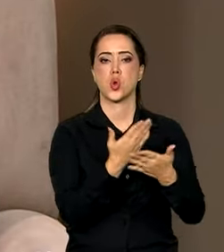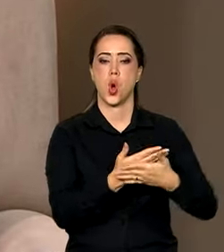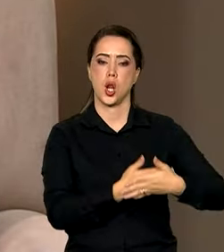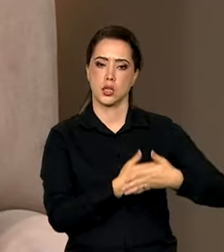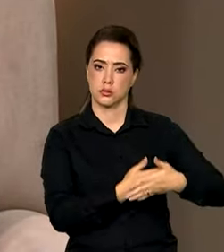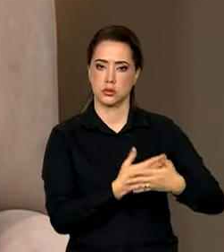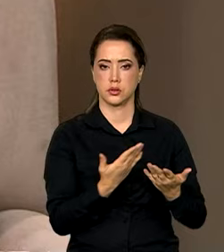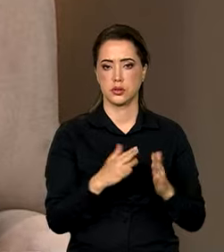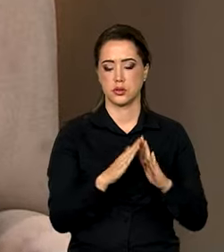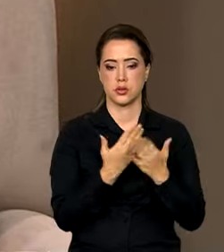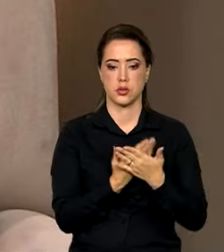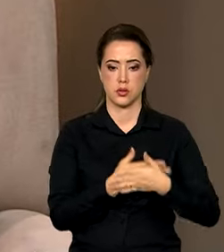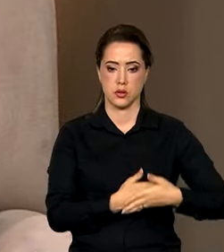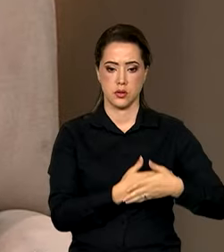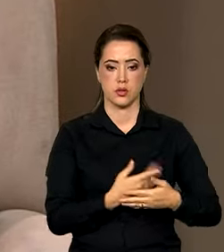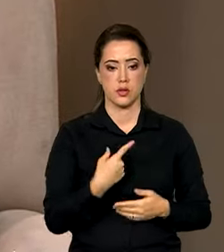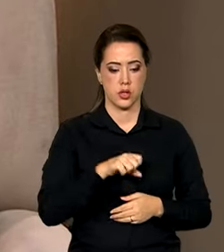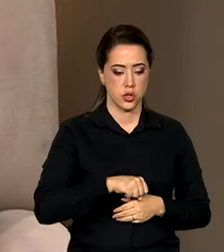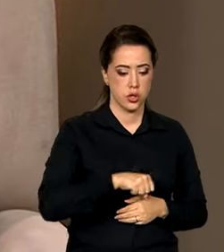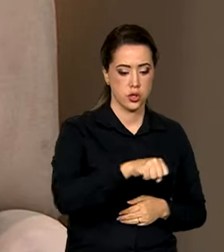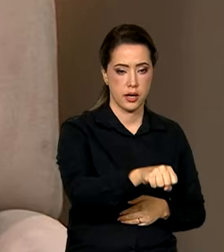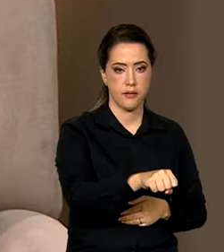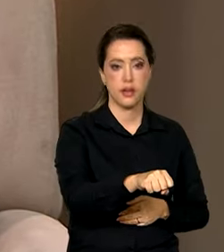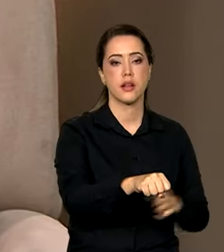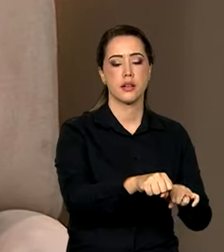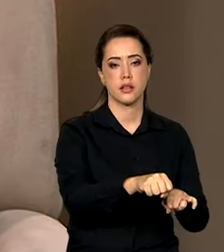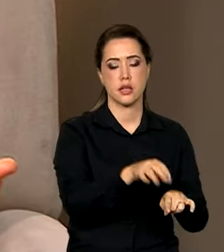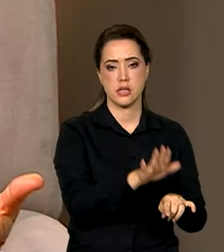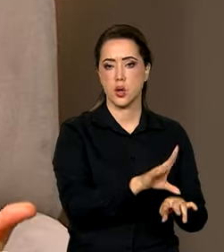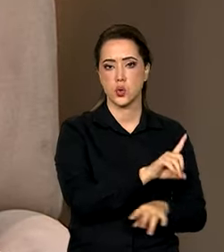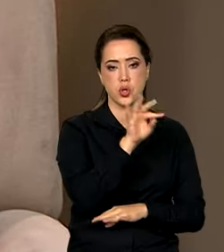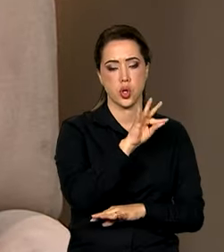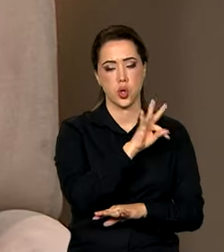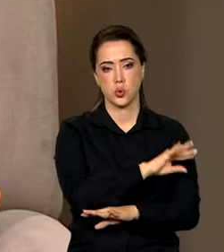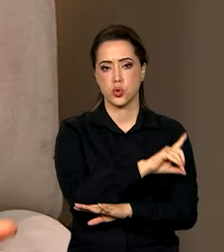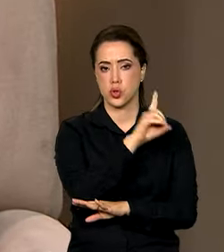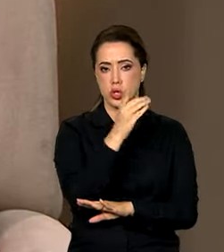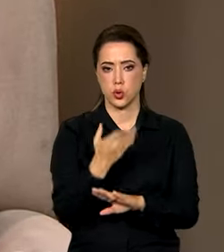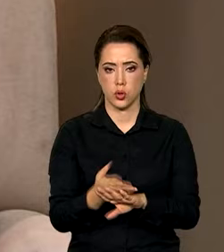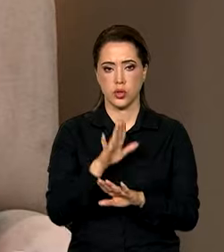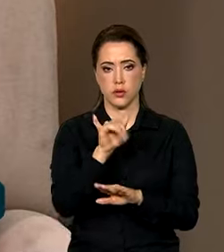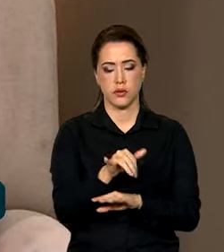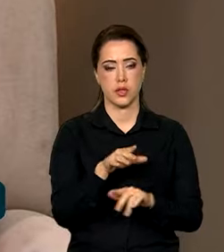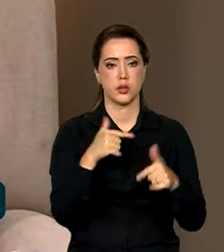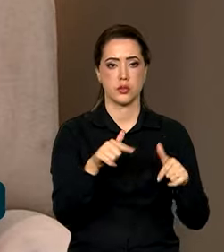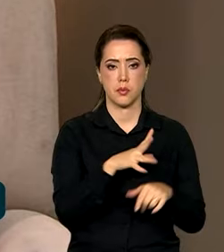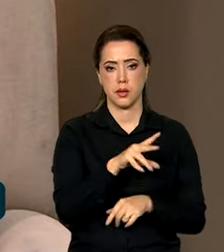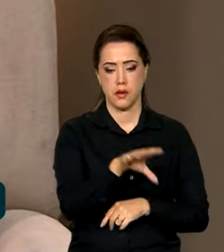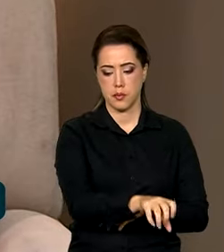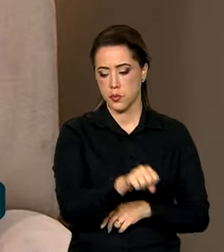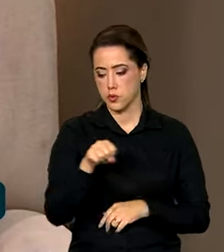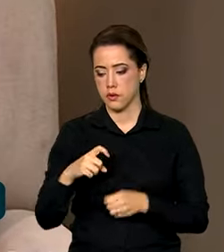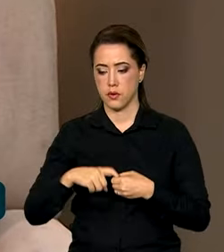as creches públicas. A gente leva a criança, a criança fica o dia todo lá, no final do dia, no final do trabalho, vai lá e busca a criança para casa